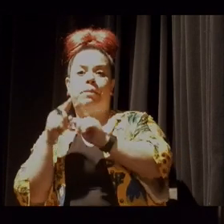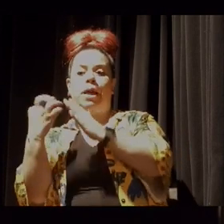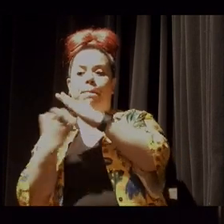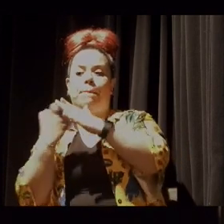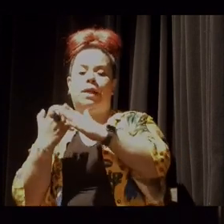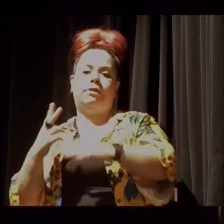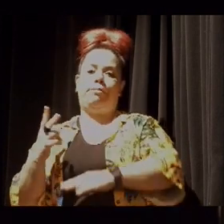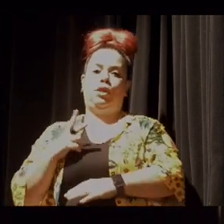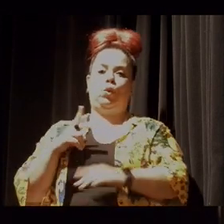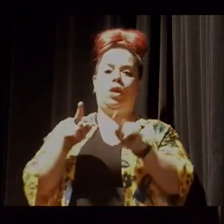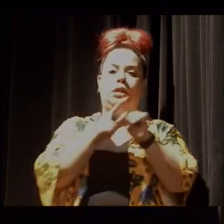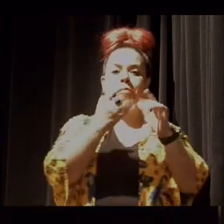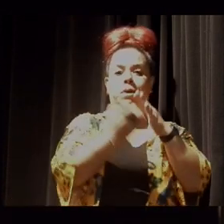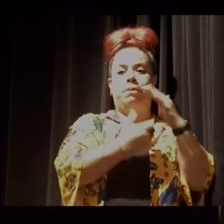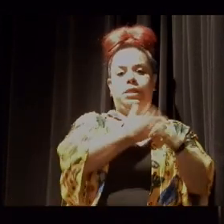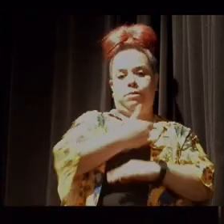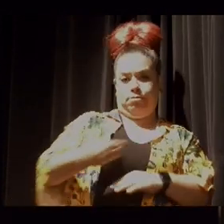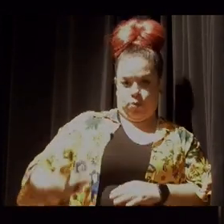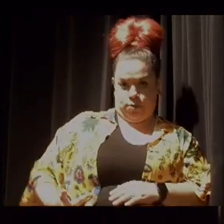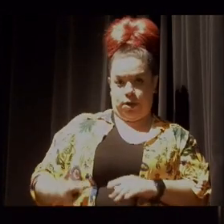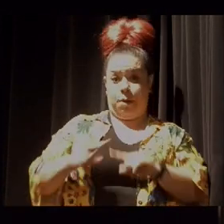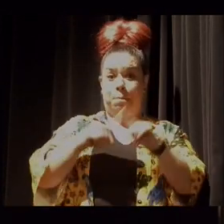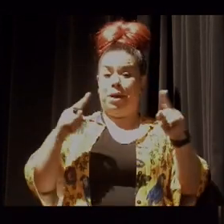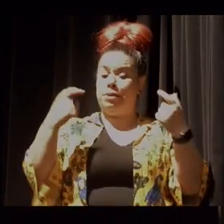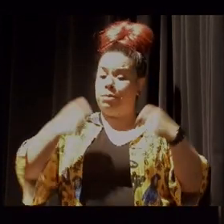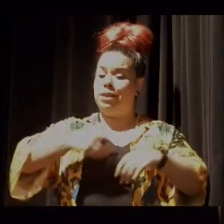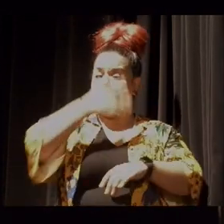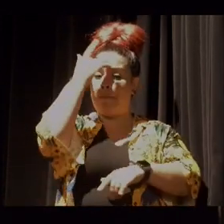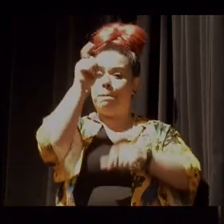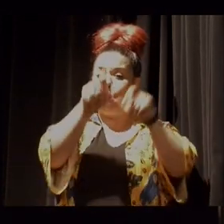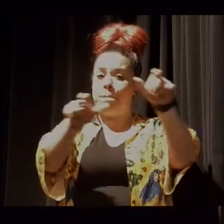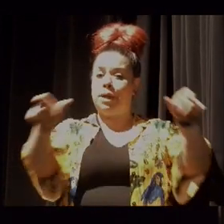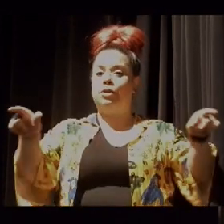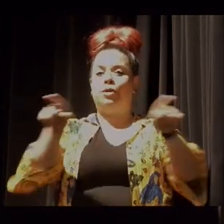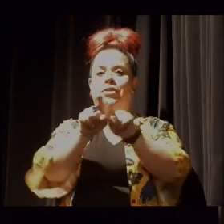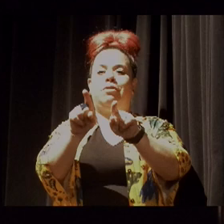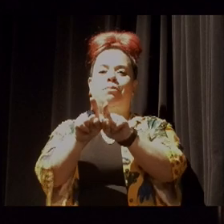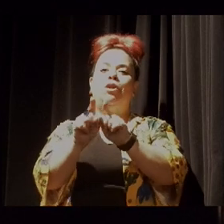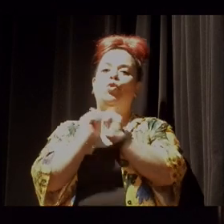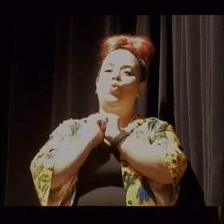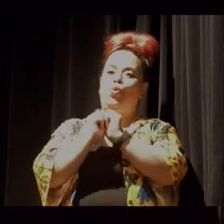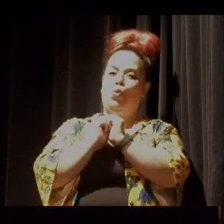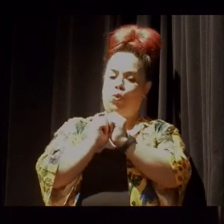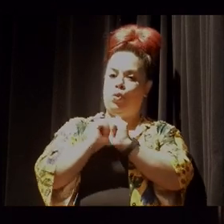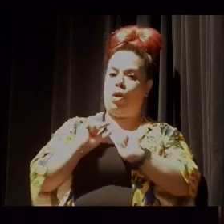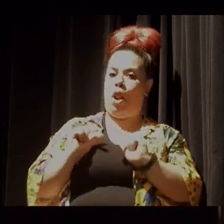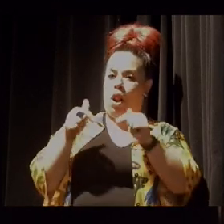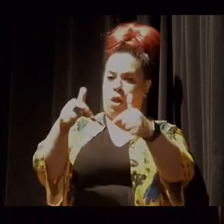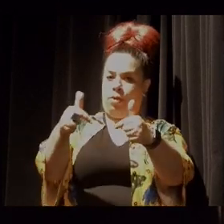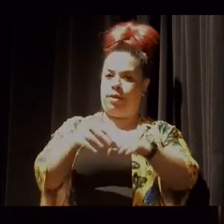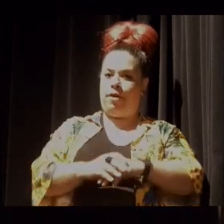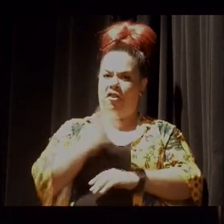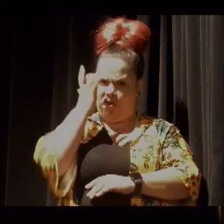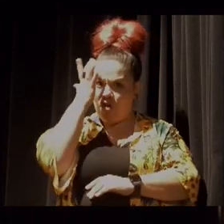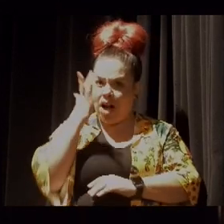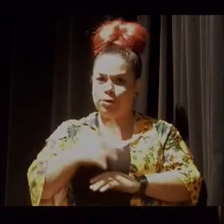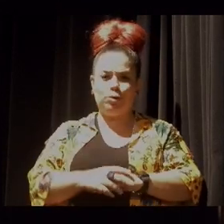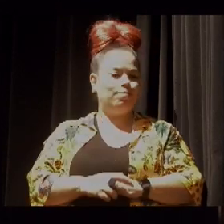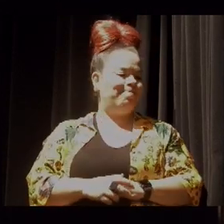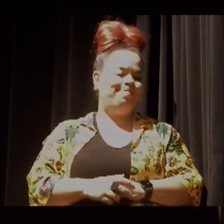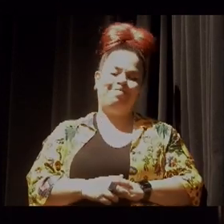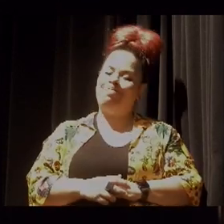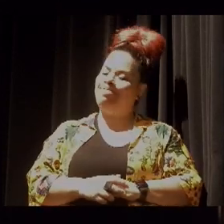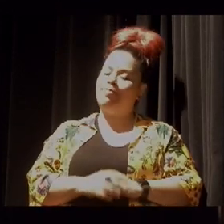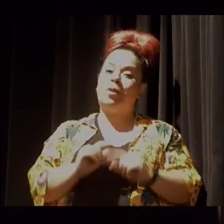depende de cidadãos e cidadãs também engajados nessa luta. Não está muito fácil, mas a gente